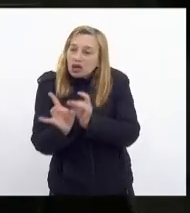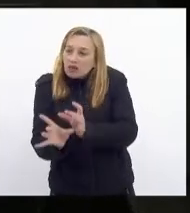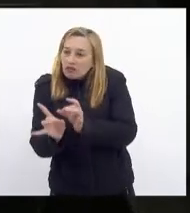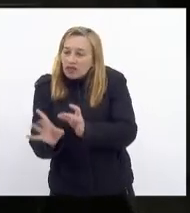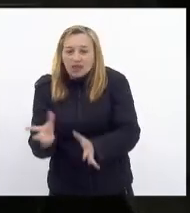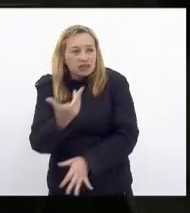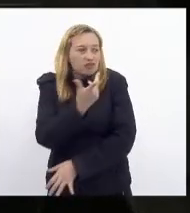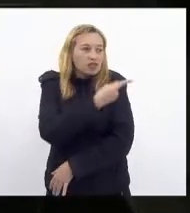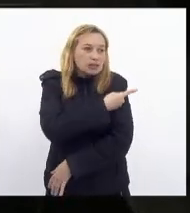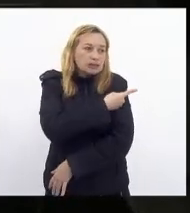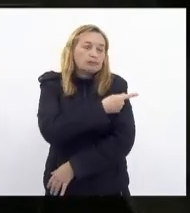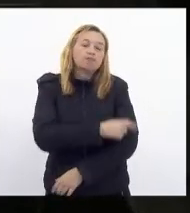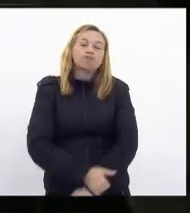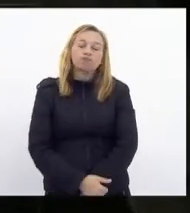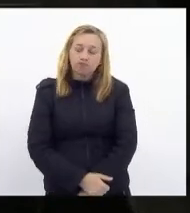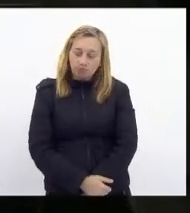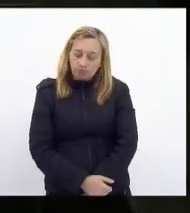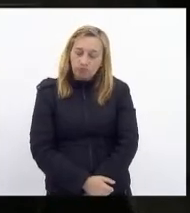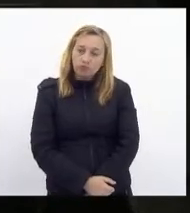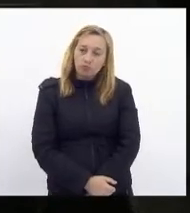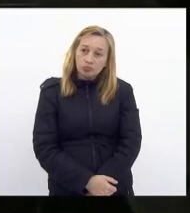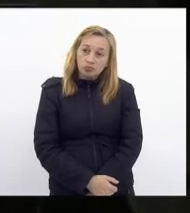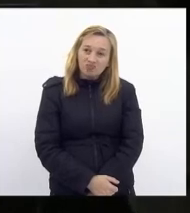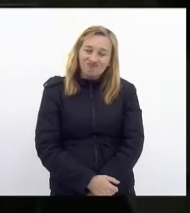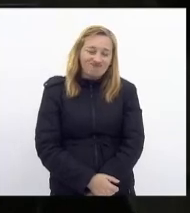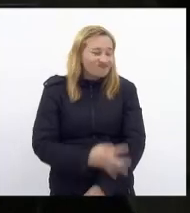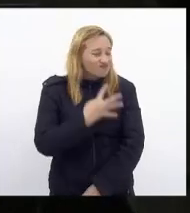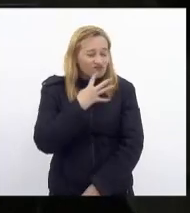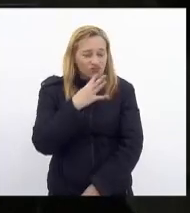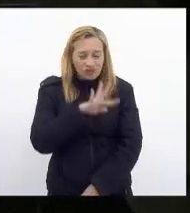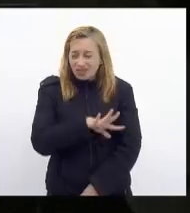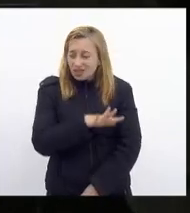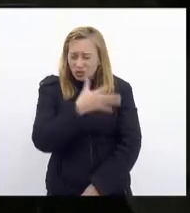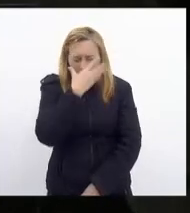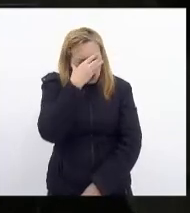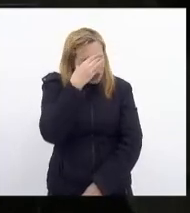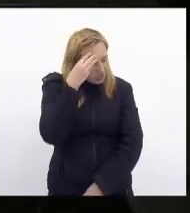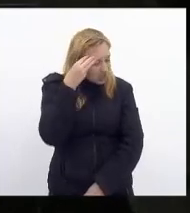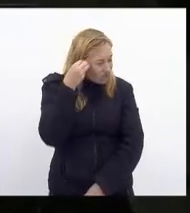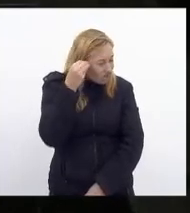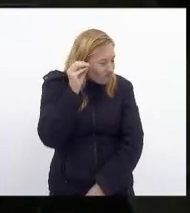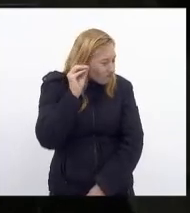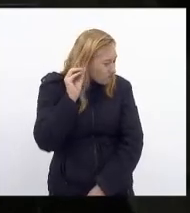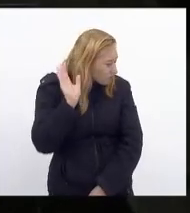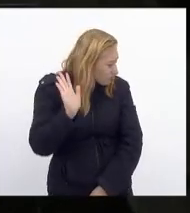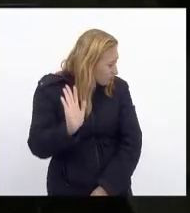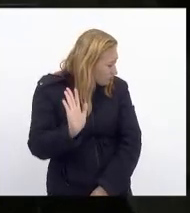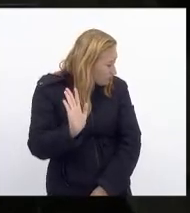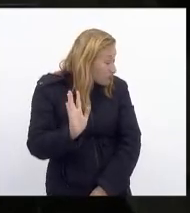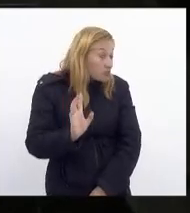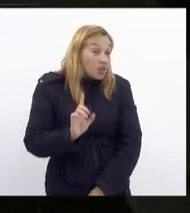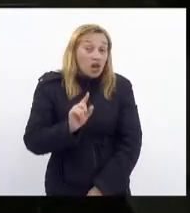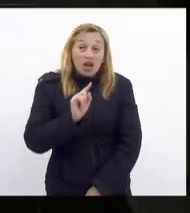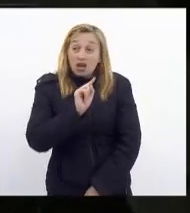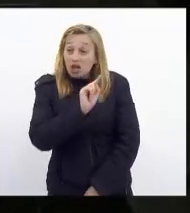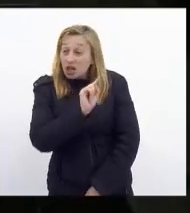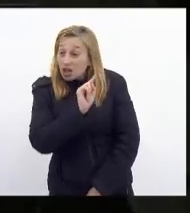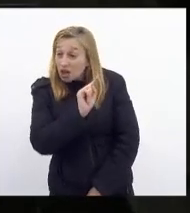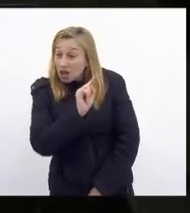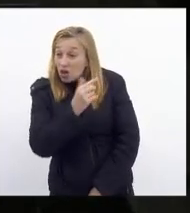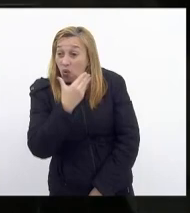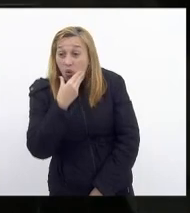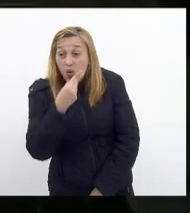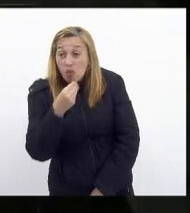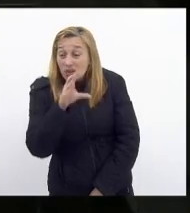vacinas eu não consigo esquecer aquele cidadão lá na CPI